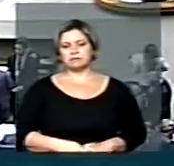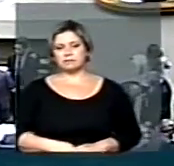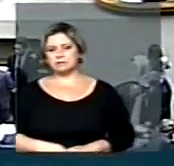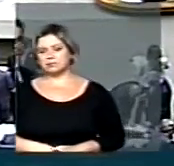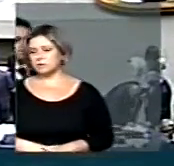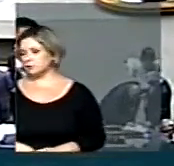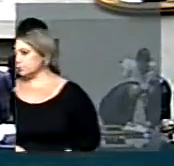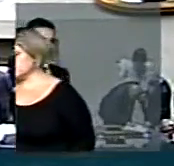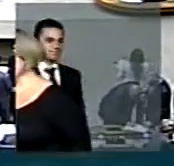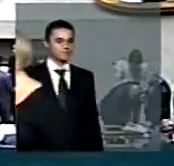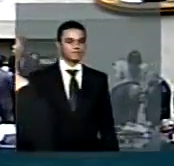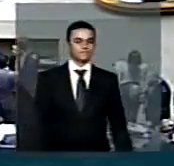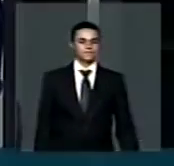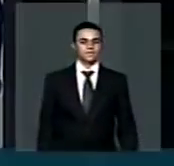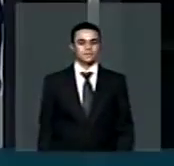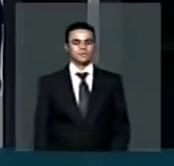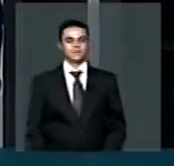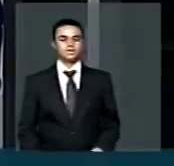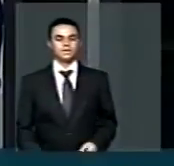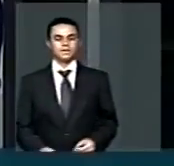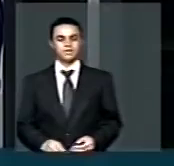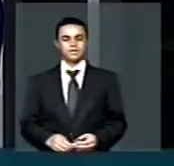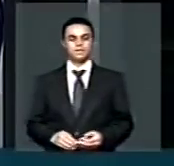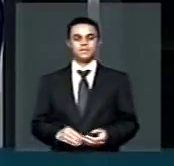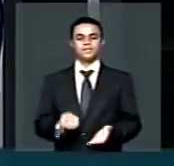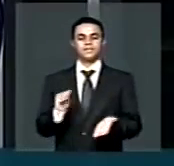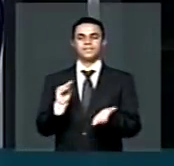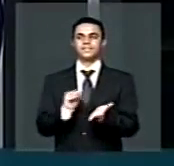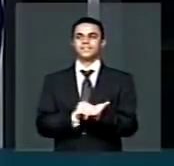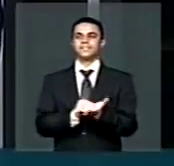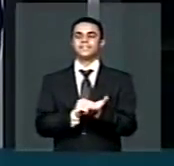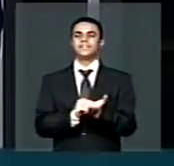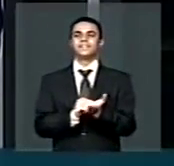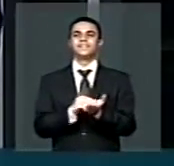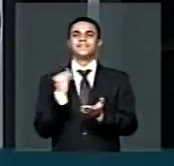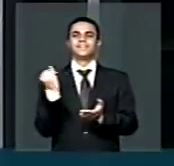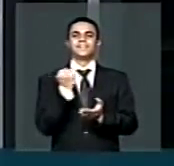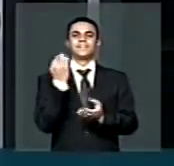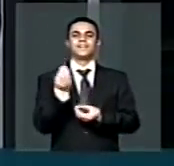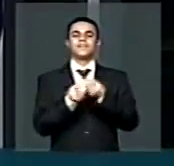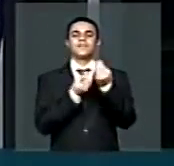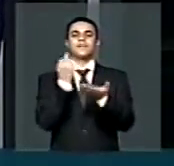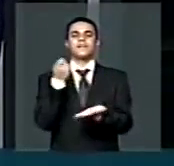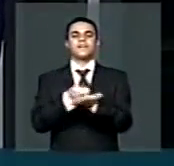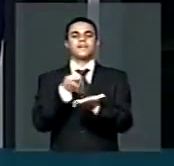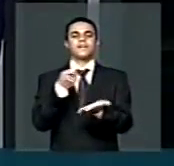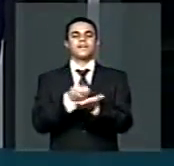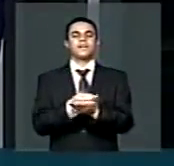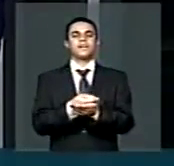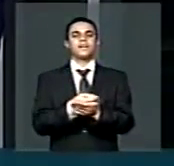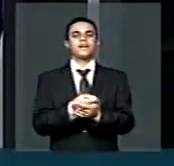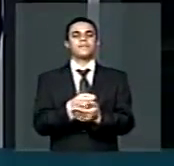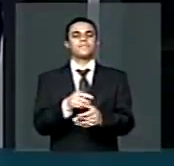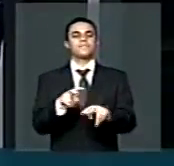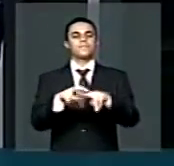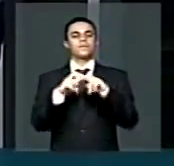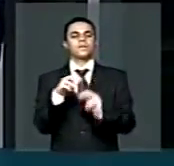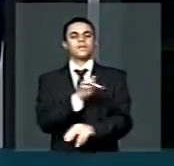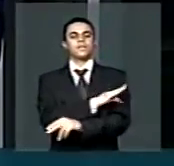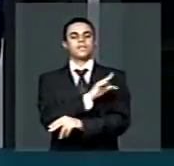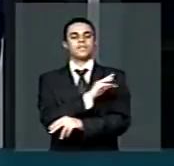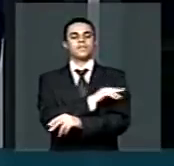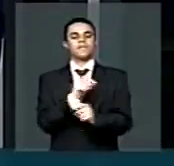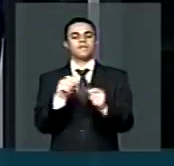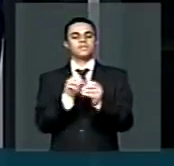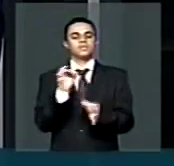De estabelecer a importância da obrigatoriedade do critério técnica para o julgamento